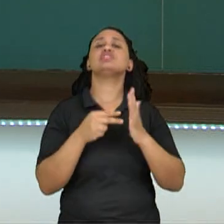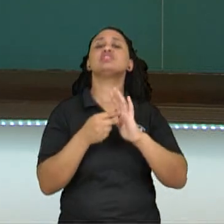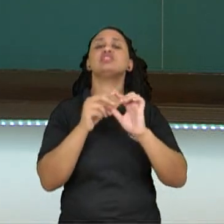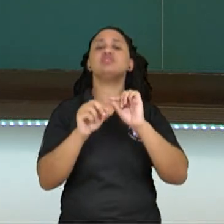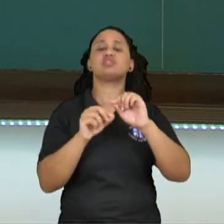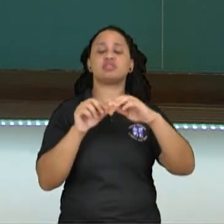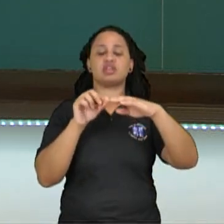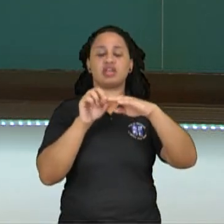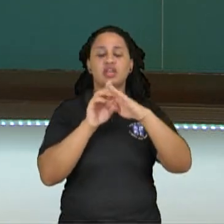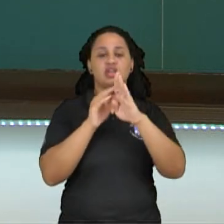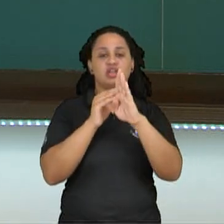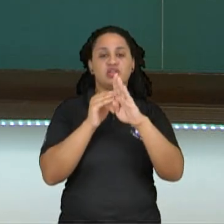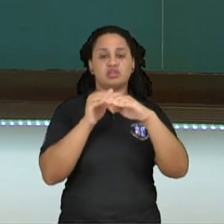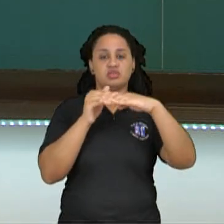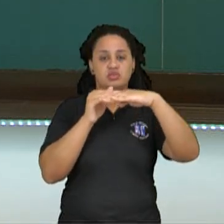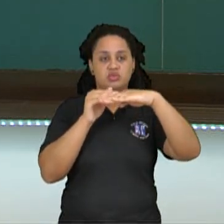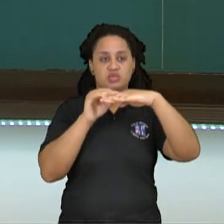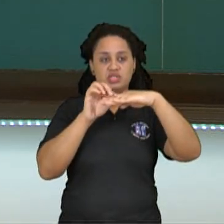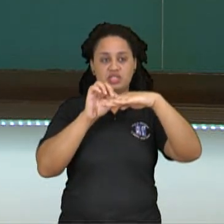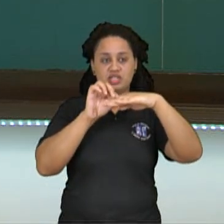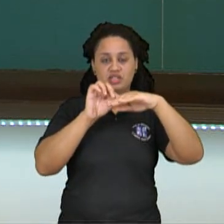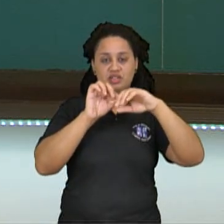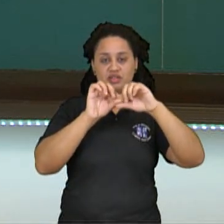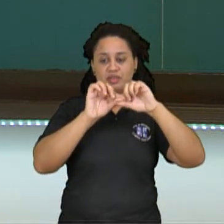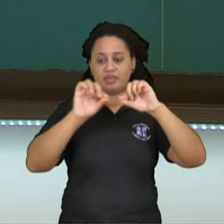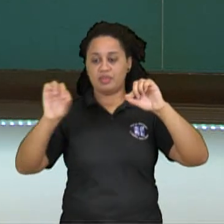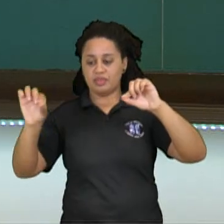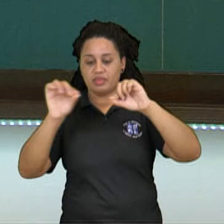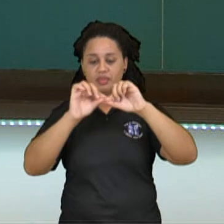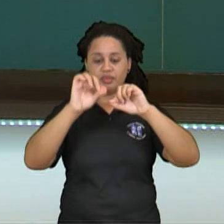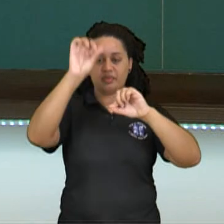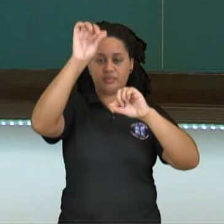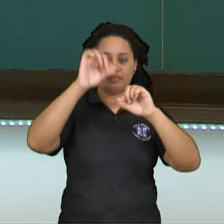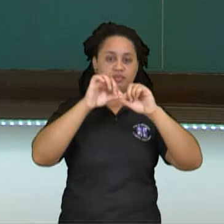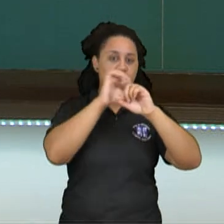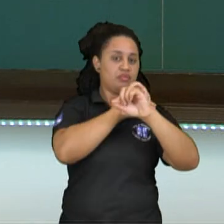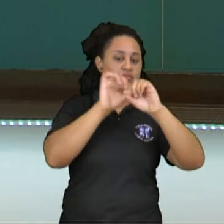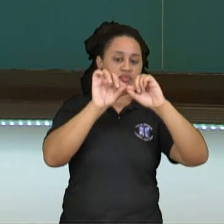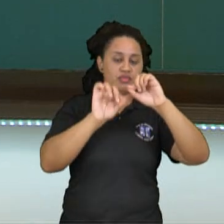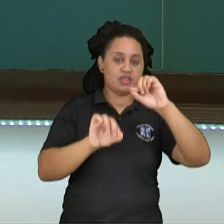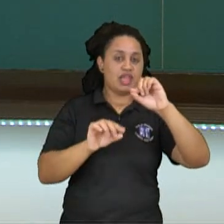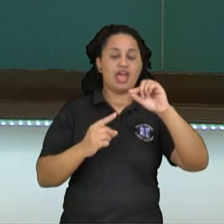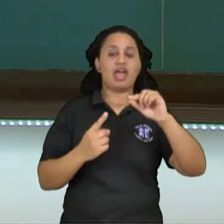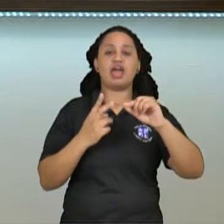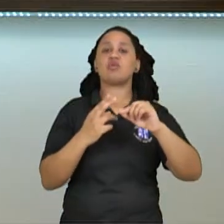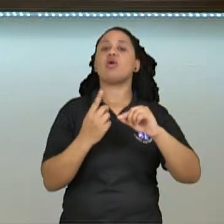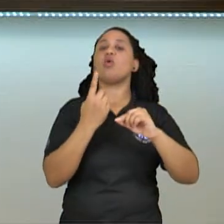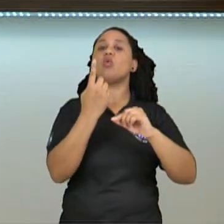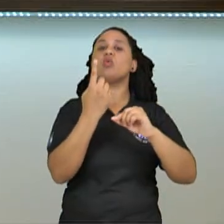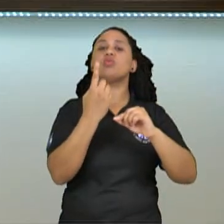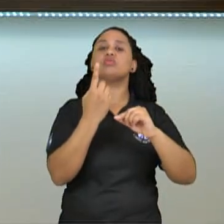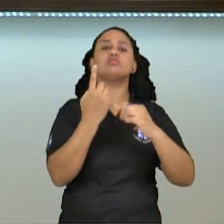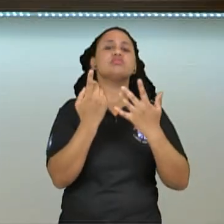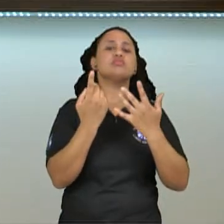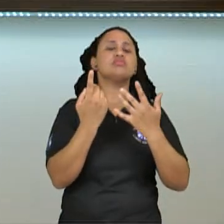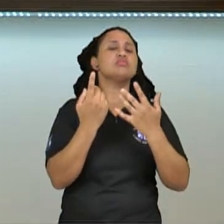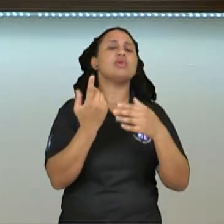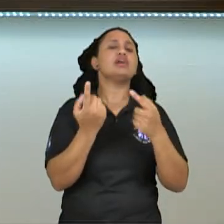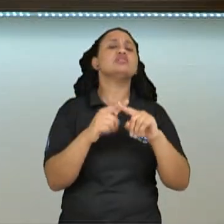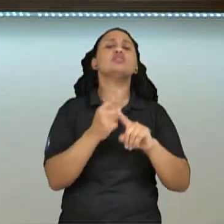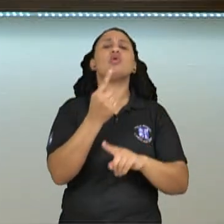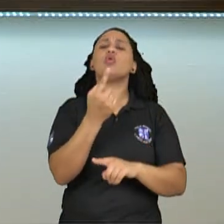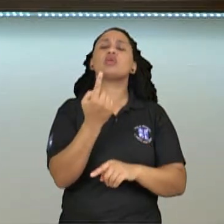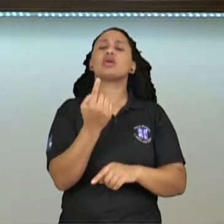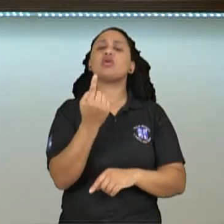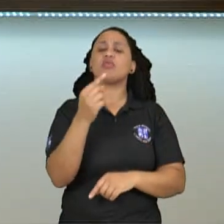seu centro até qualquer um de seus pontos é igual a 1. Mas 1 o que, professor? 1 metro, 1 centímetro, 1